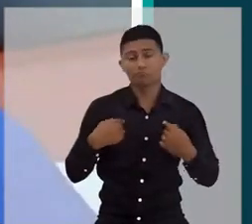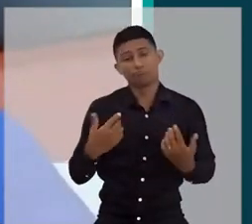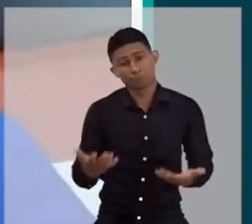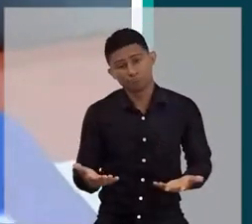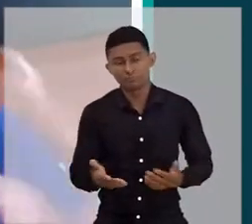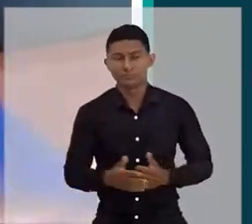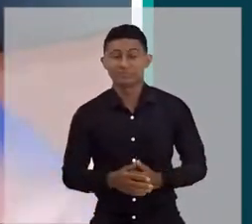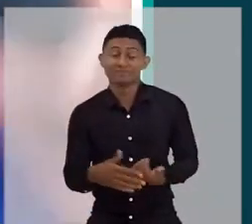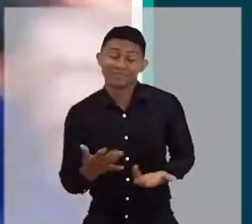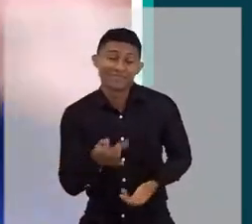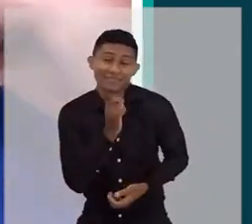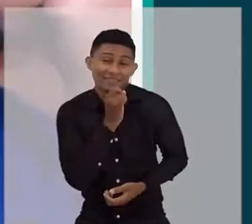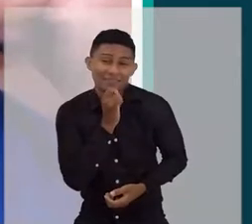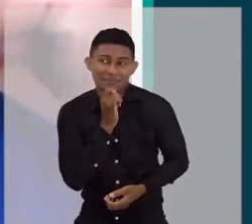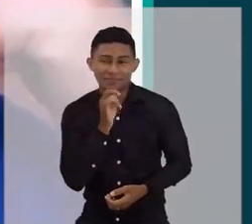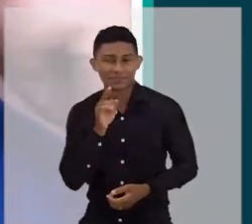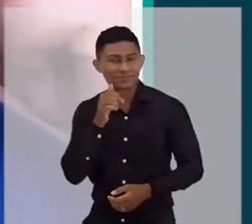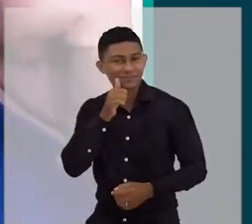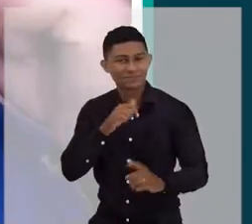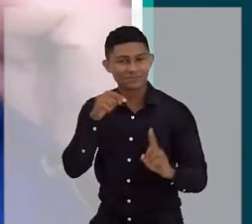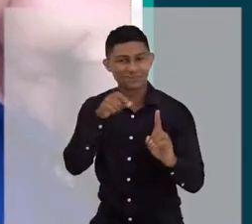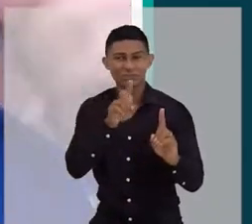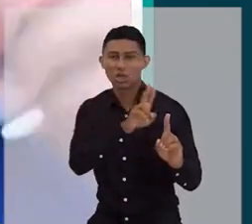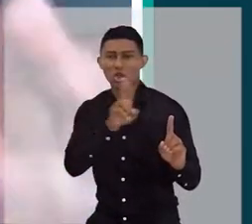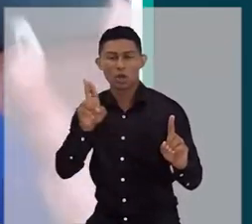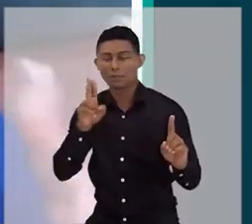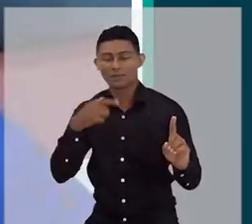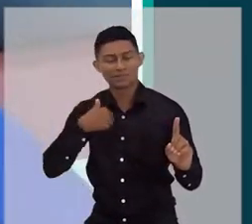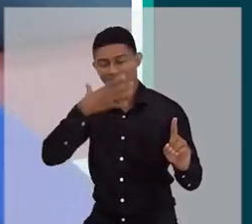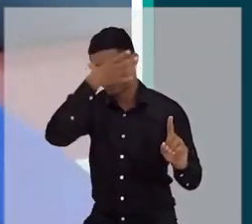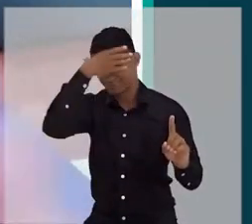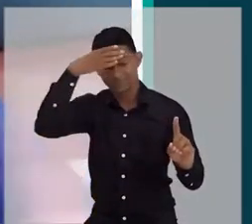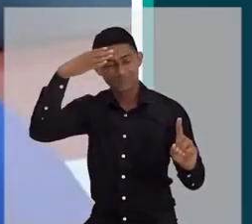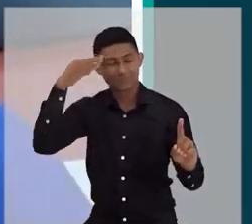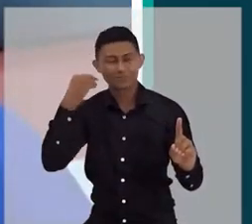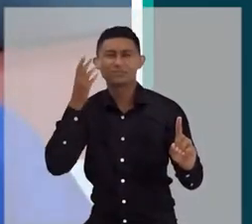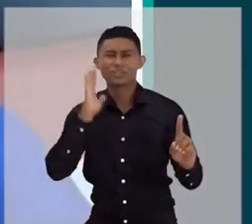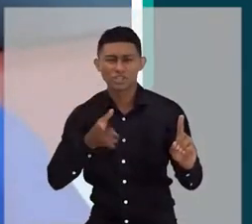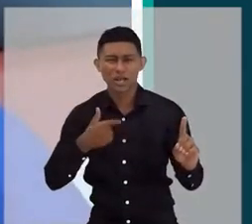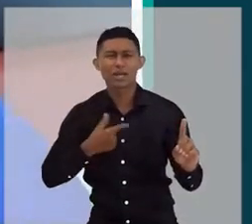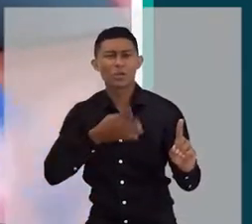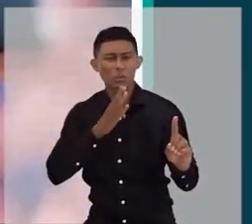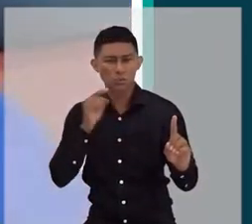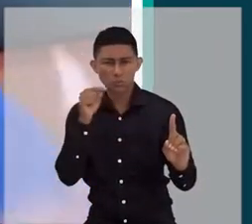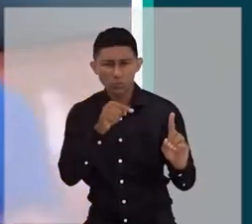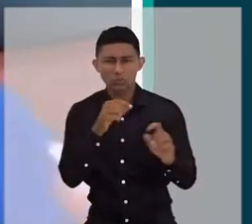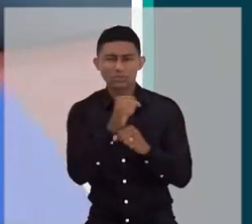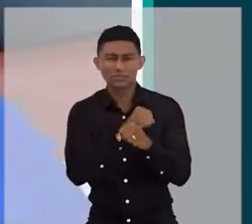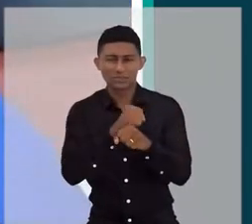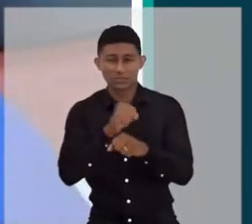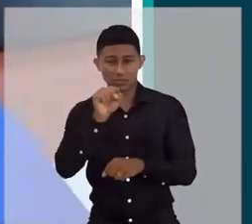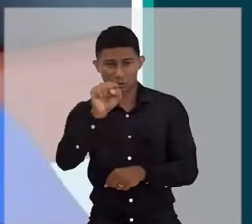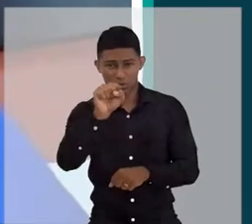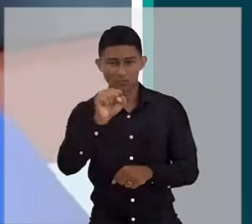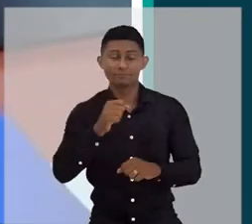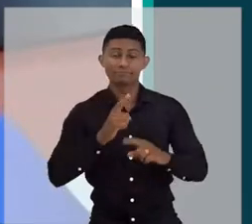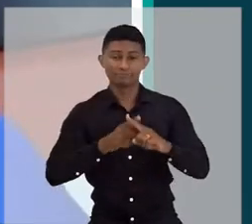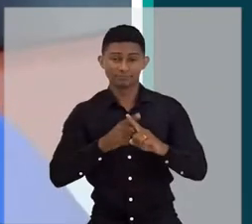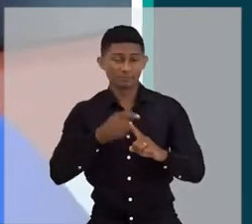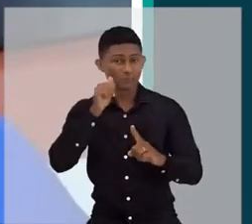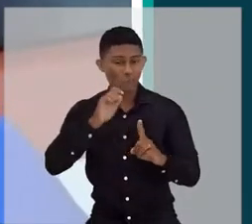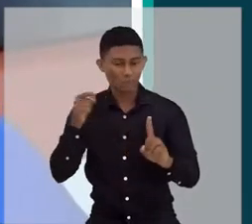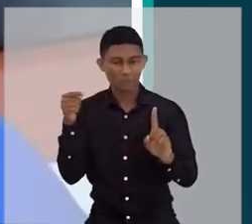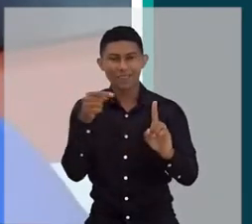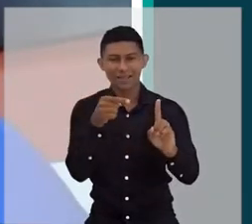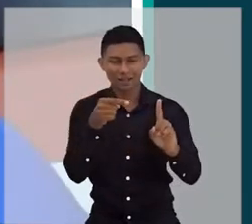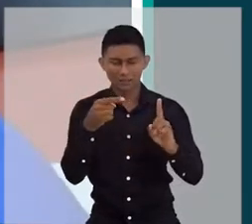Esse exemplo, que eu não lembro o nome dela agora, eu conheci ela, acho que já faz uns oito anos. É exatamente isso. Ela era uma mulher que o